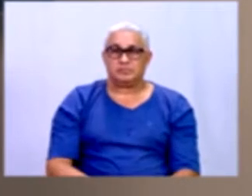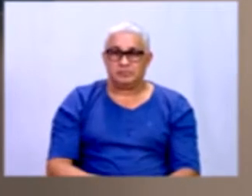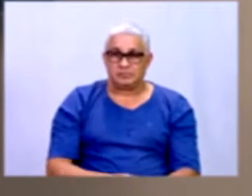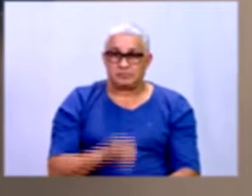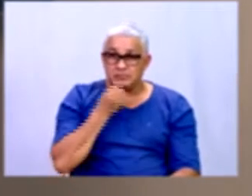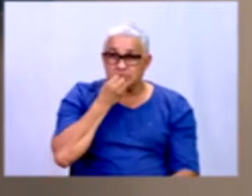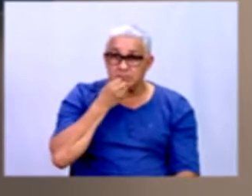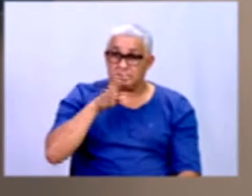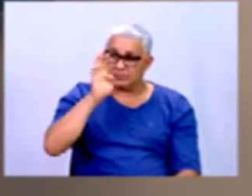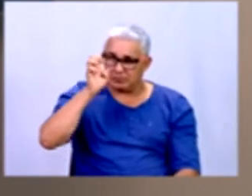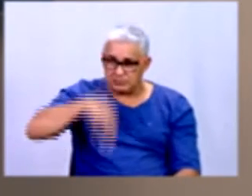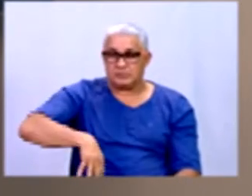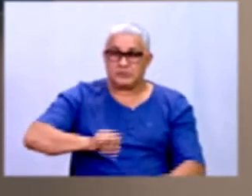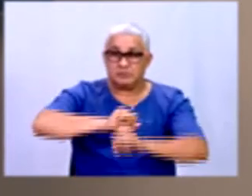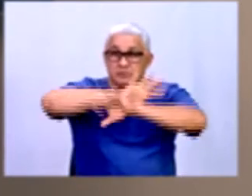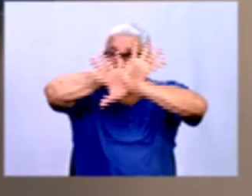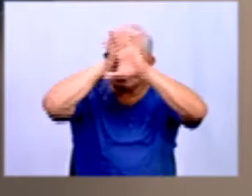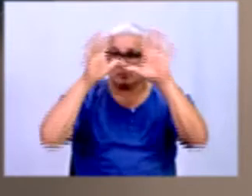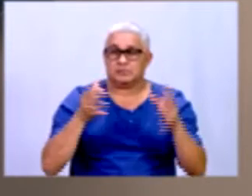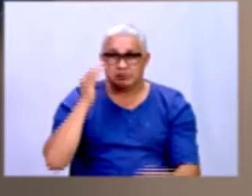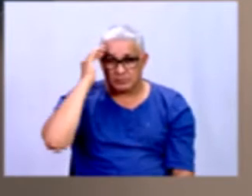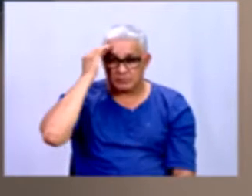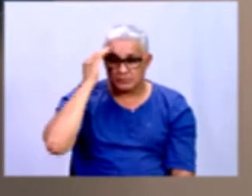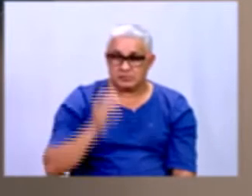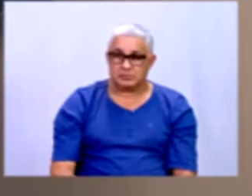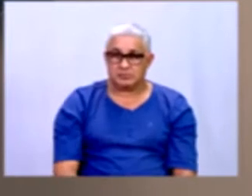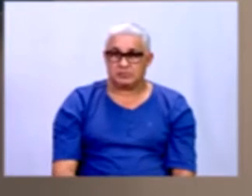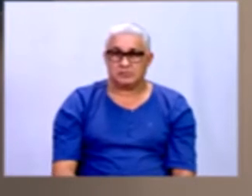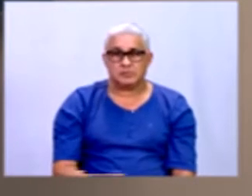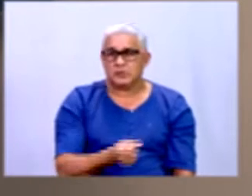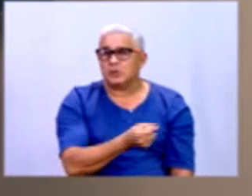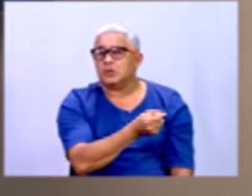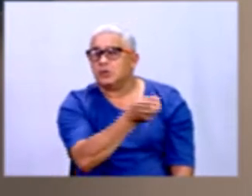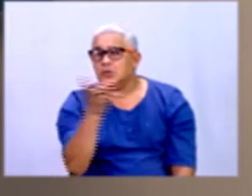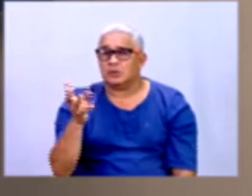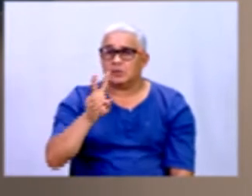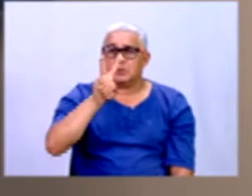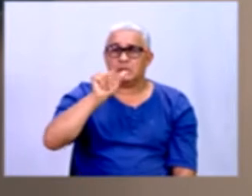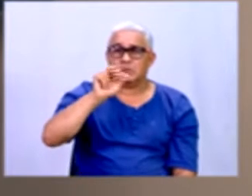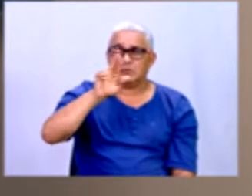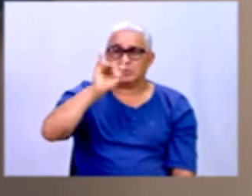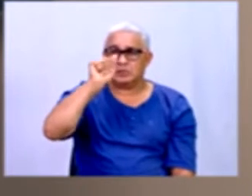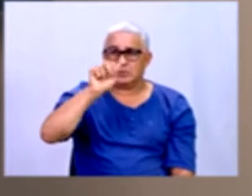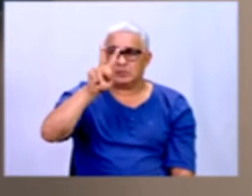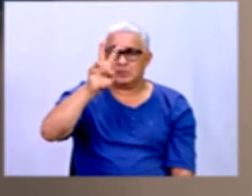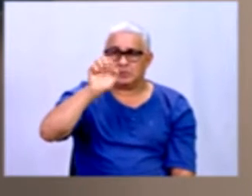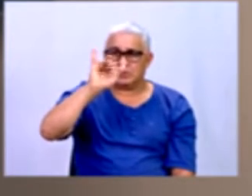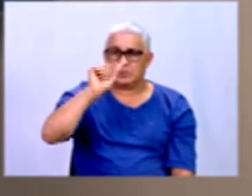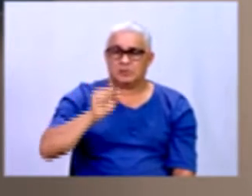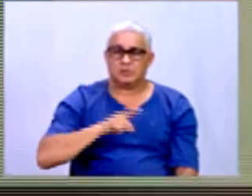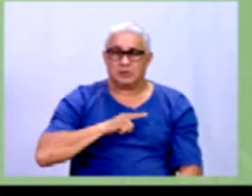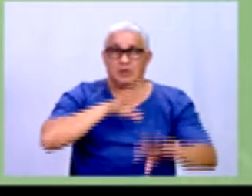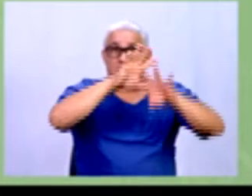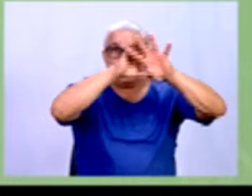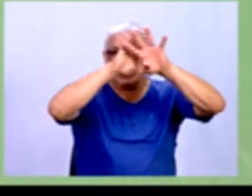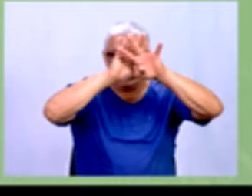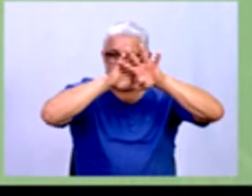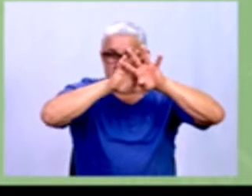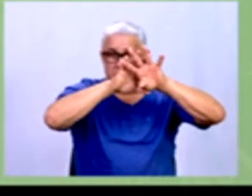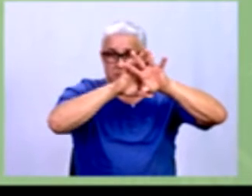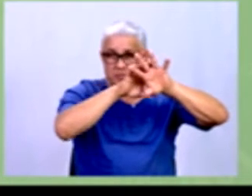entendido quais são esses tipos de variáveis, né? Aqui a gente tem uma tabela